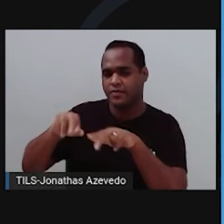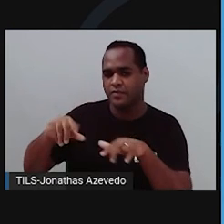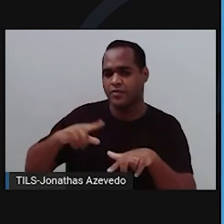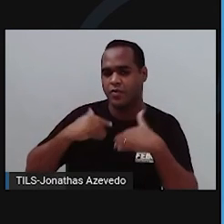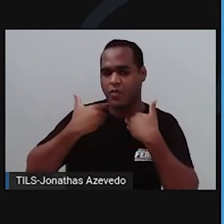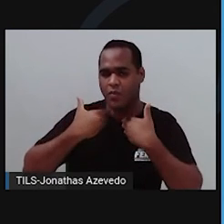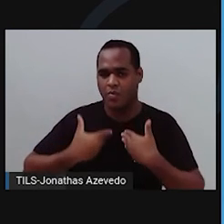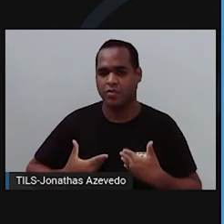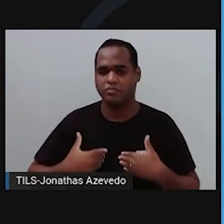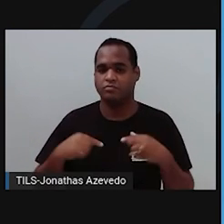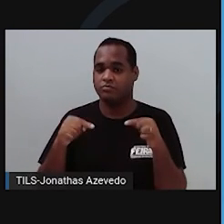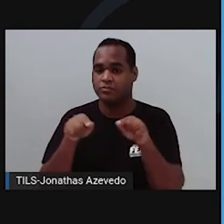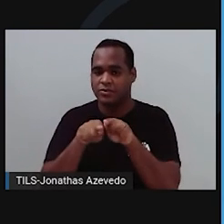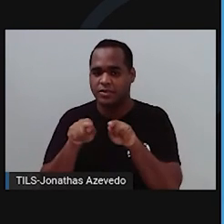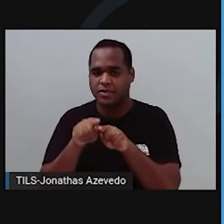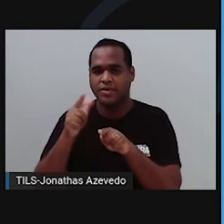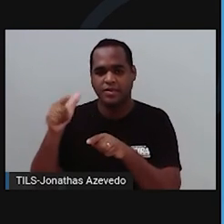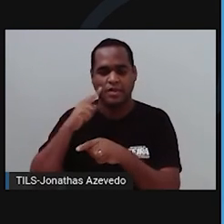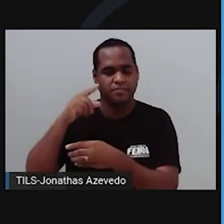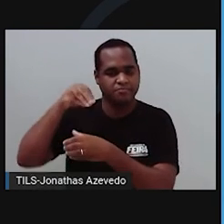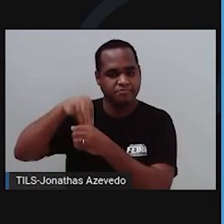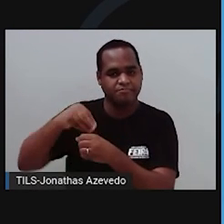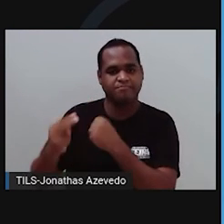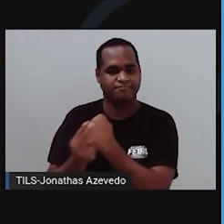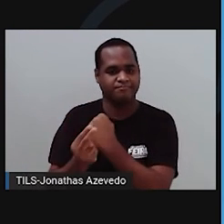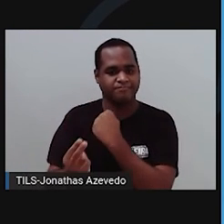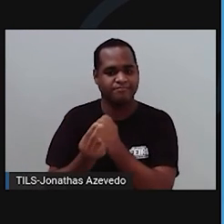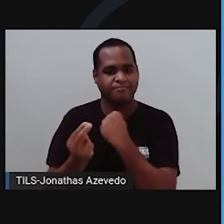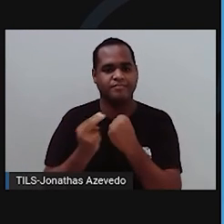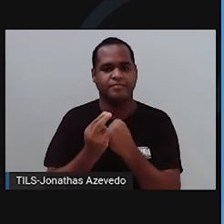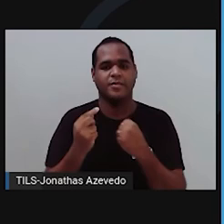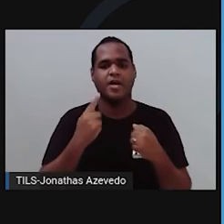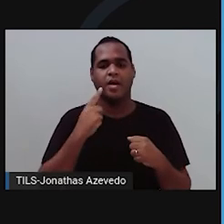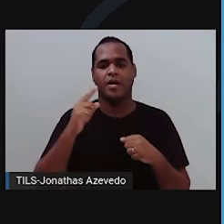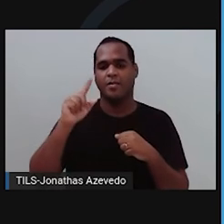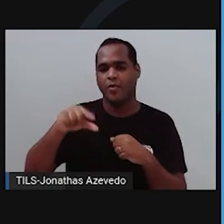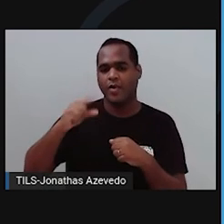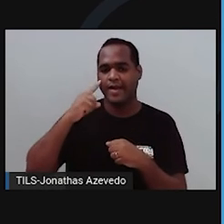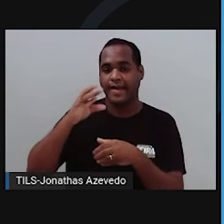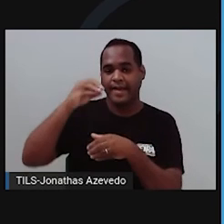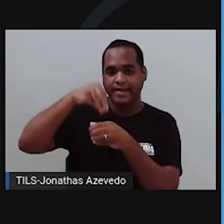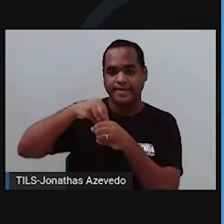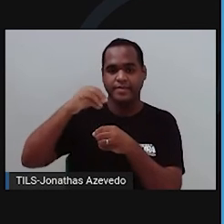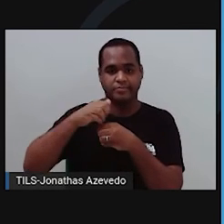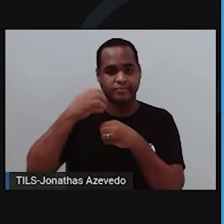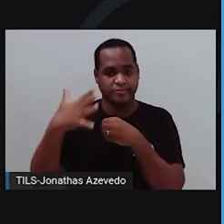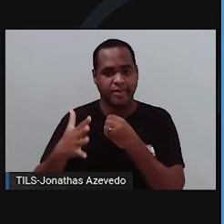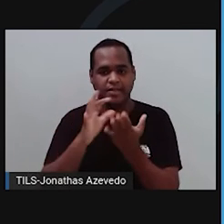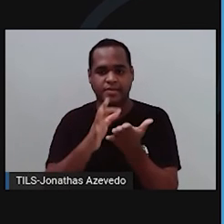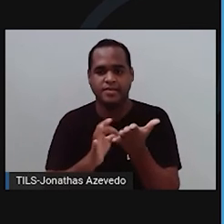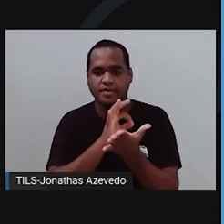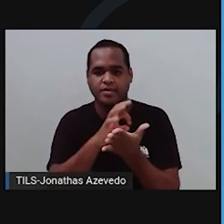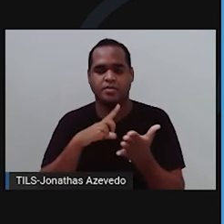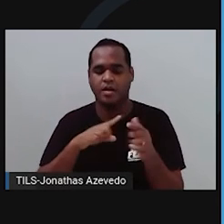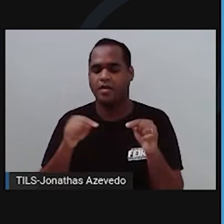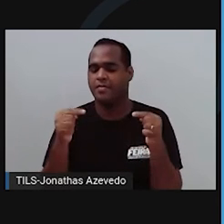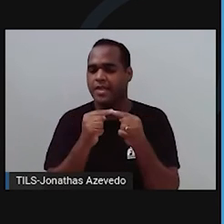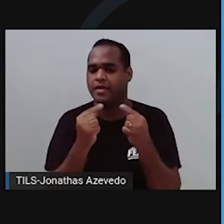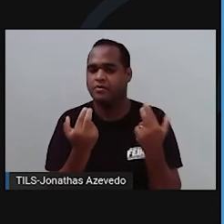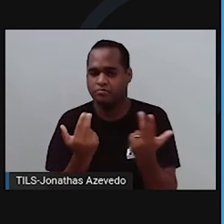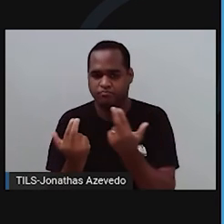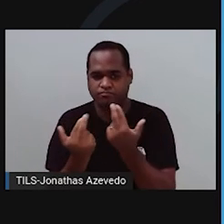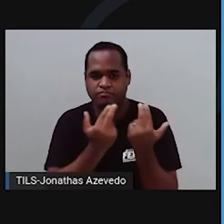tanto externa quanto internamente, protegendo a pouca matriz extracelular. As células têm formatos semelhantes